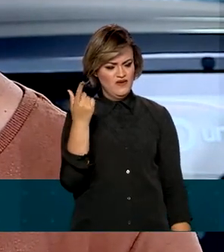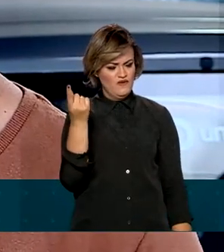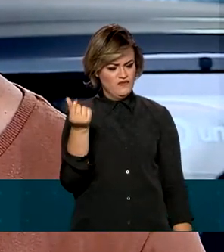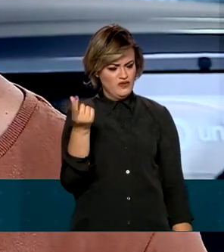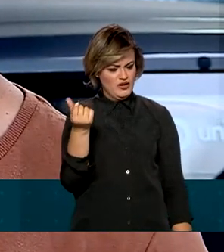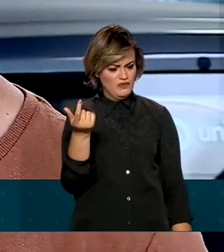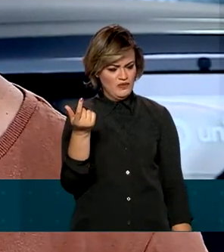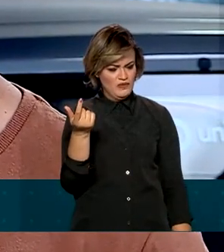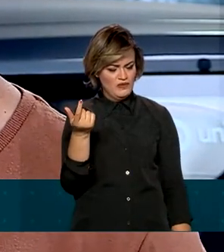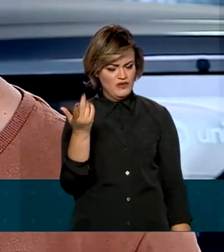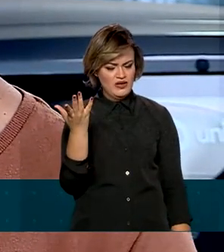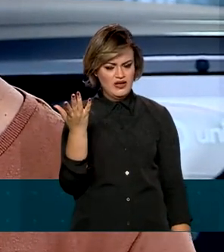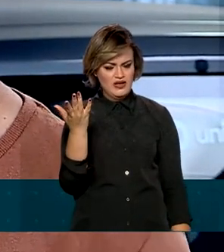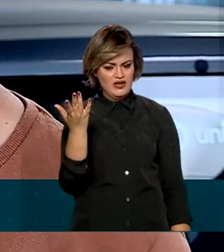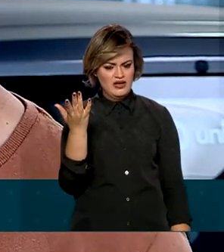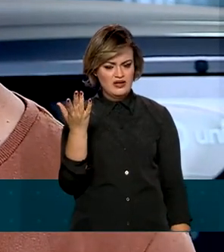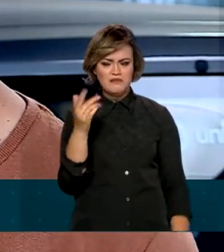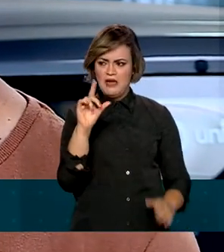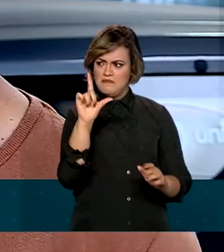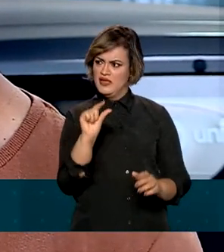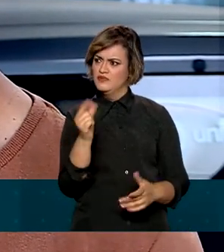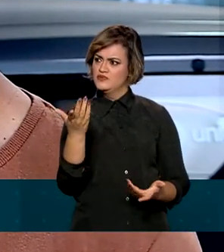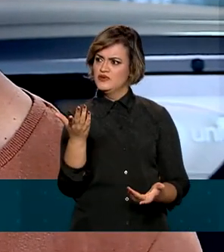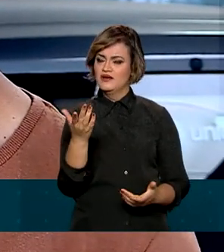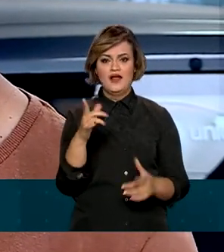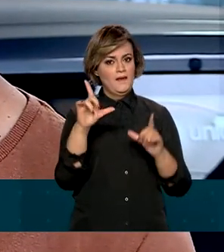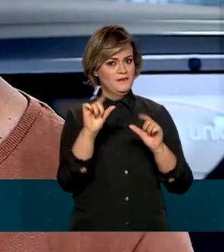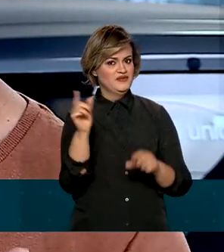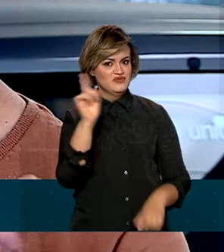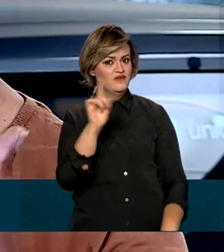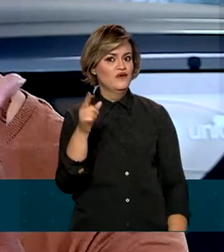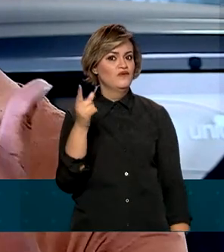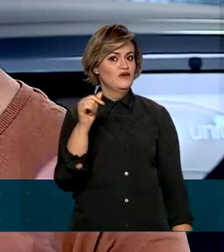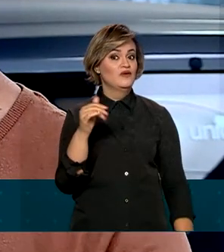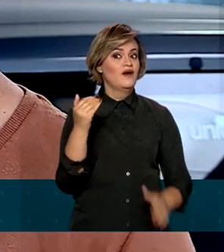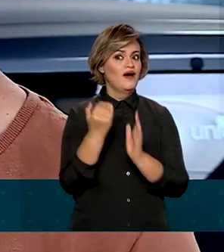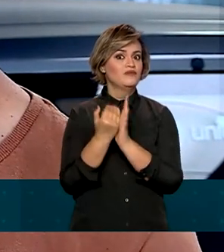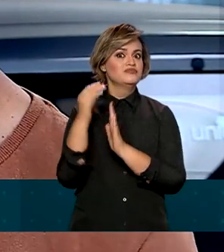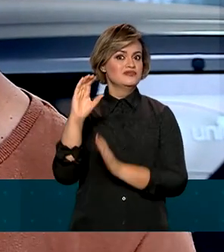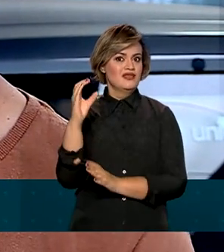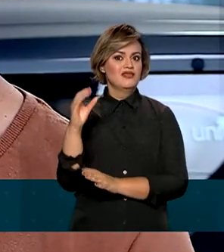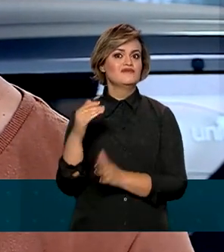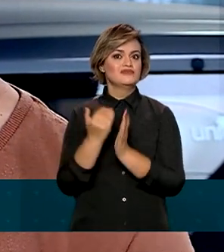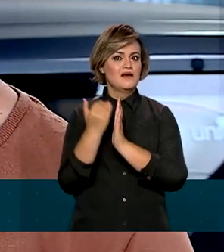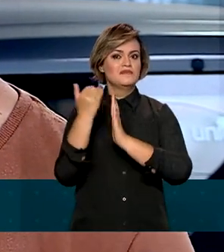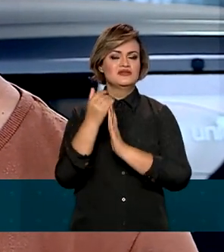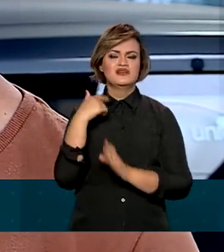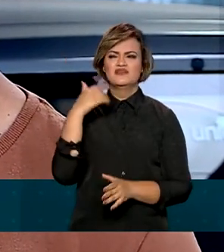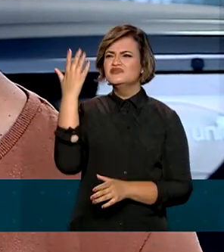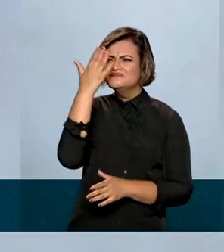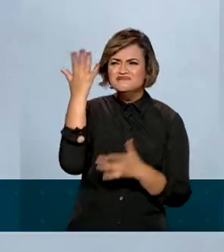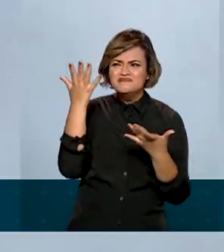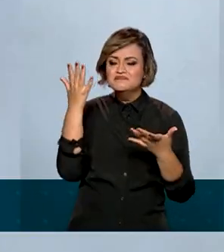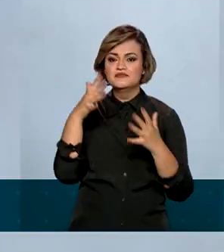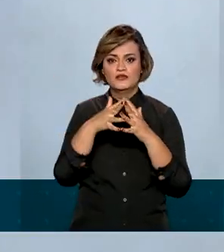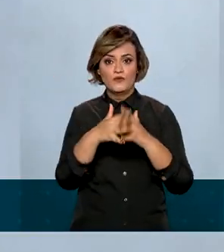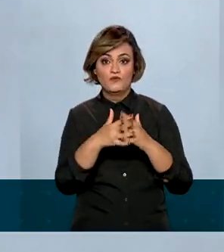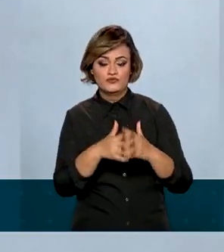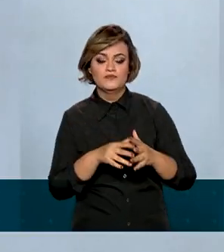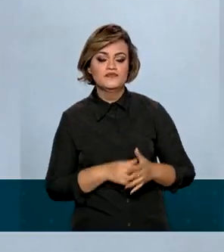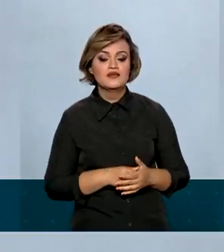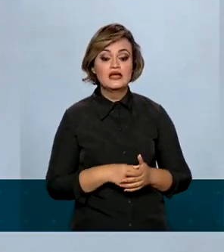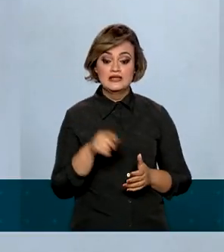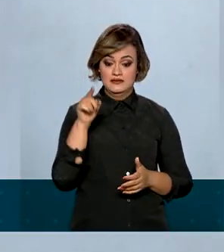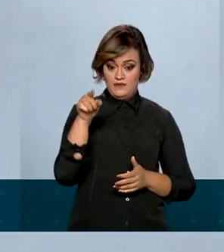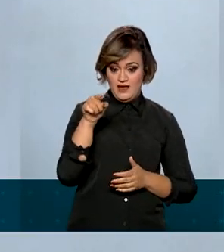está sendo oferecido é menor. Mas na verdade o preço tem alguns centavos a mais e às vezes você se perde nisso. As bombas de